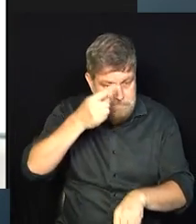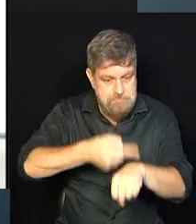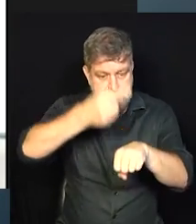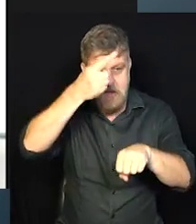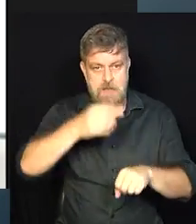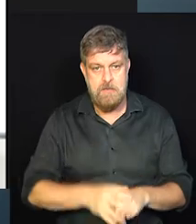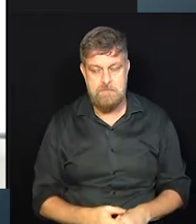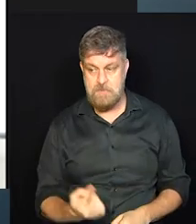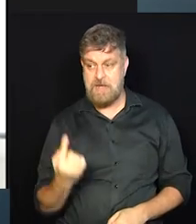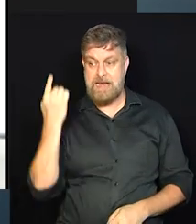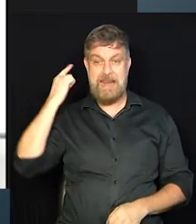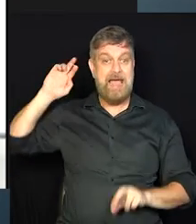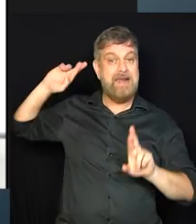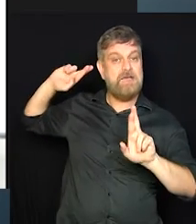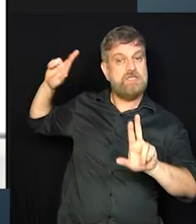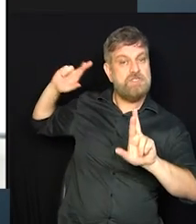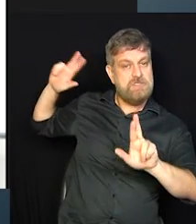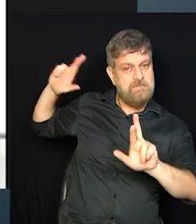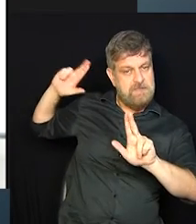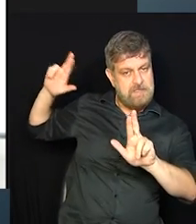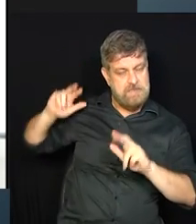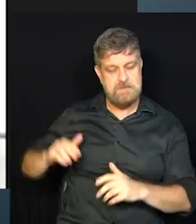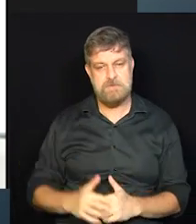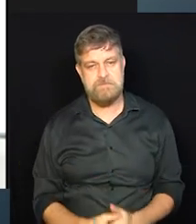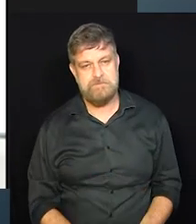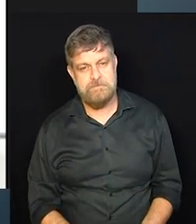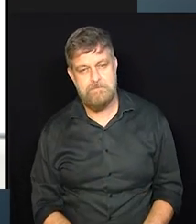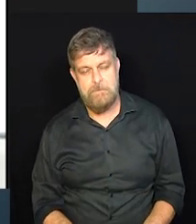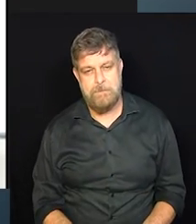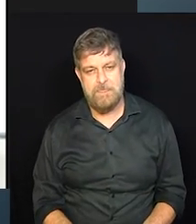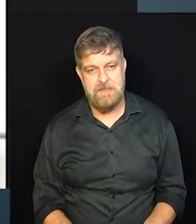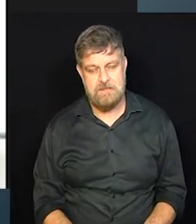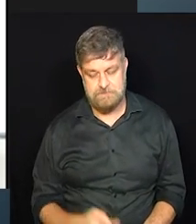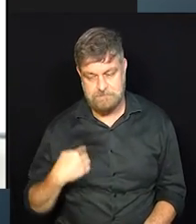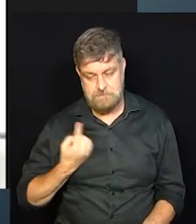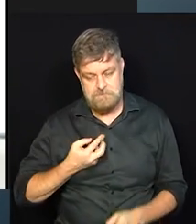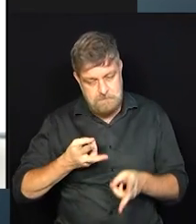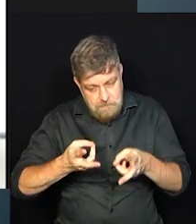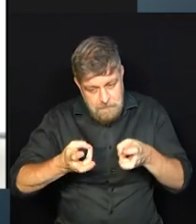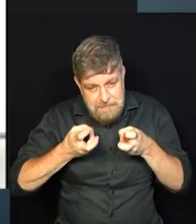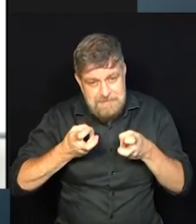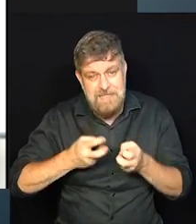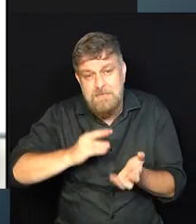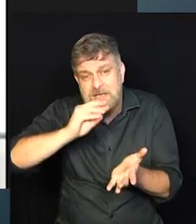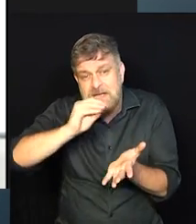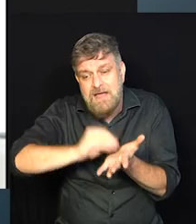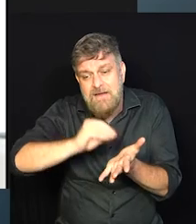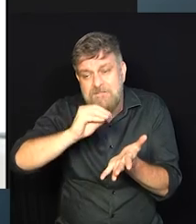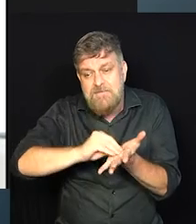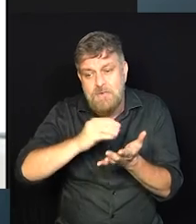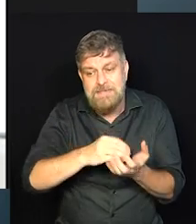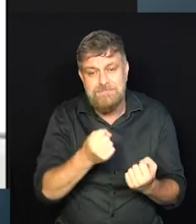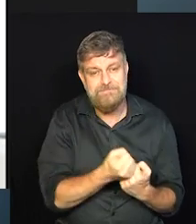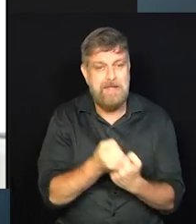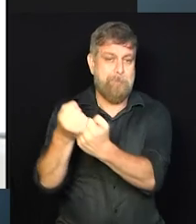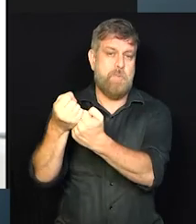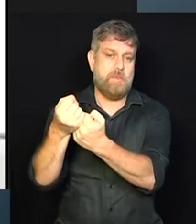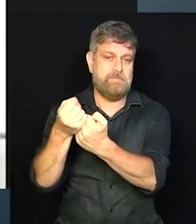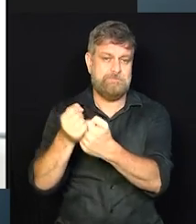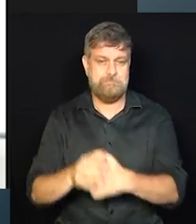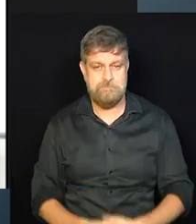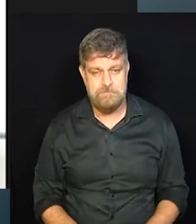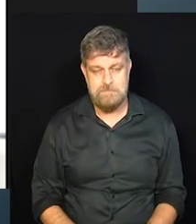que não acontecia tanto há décadas atrás a gente vê como falta de suporte aquela